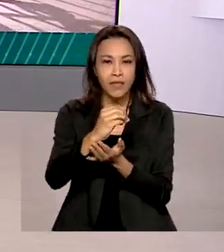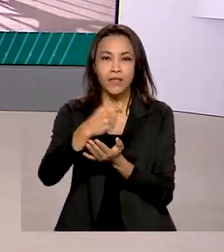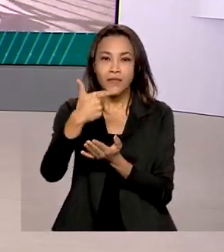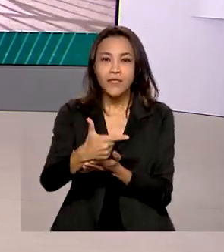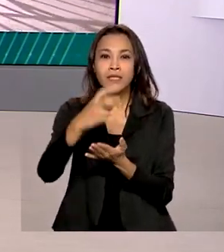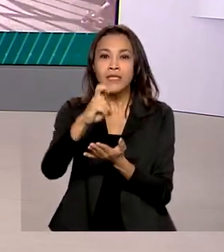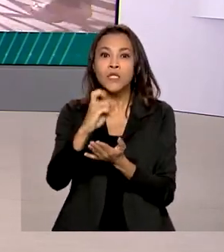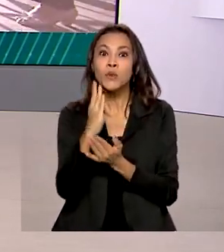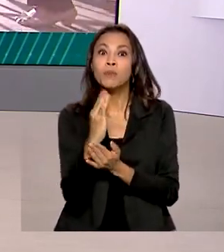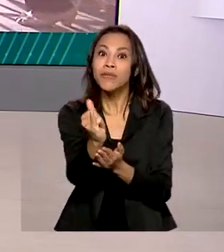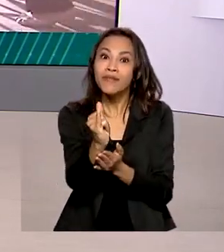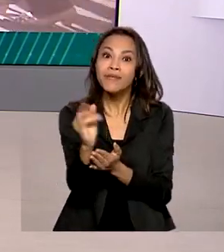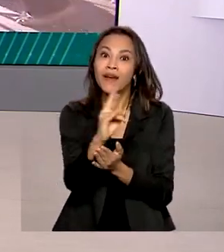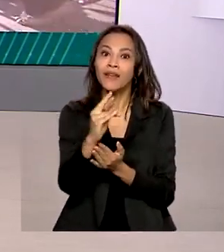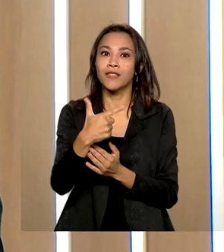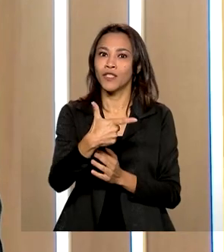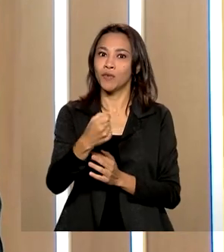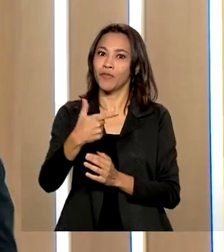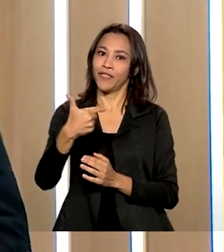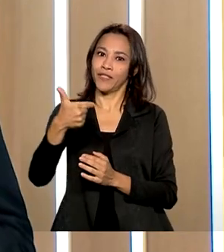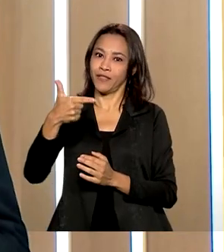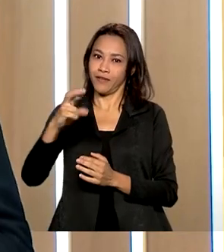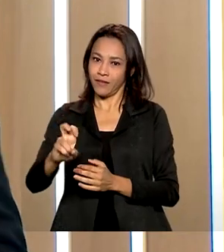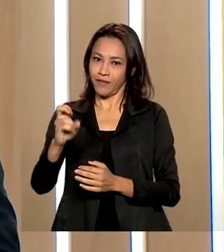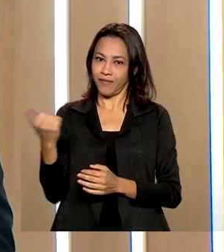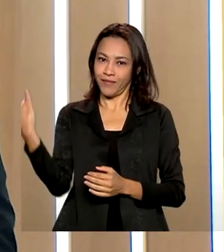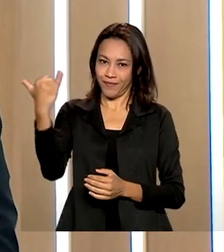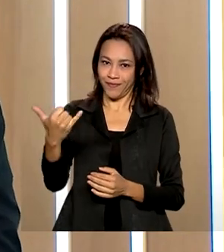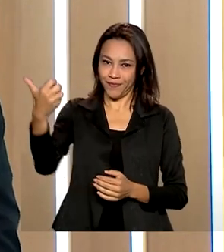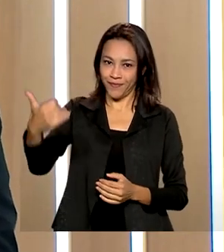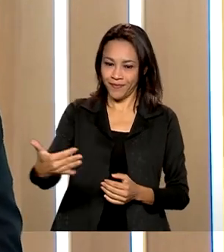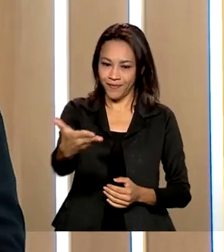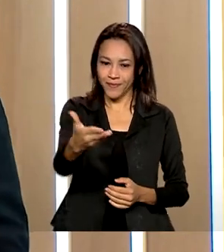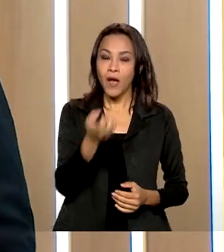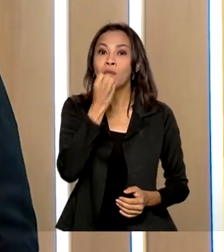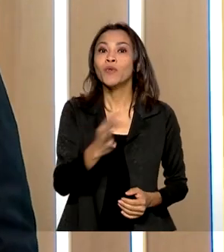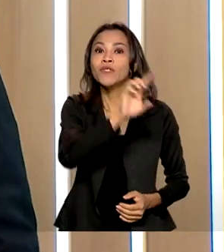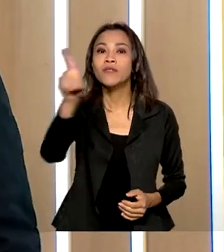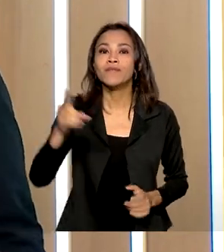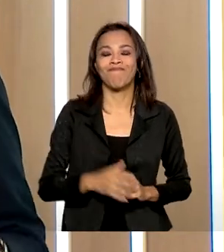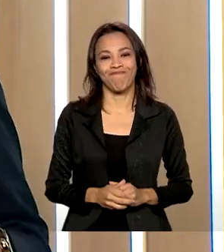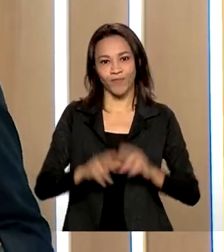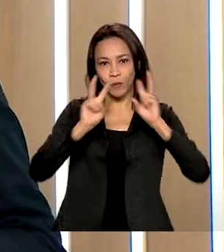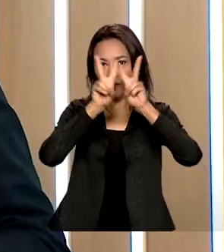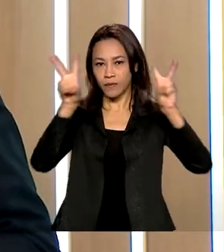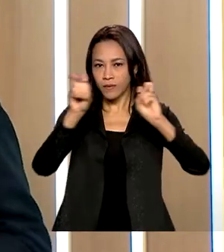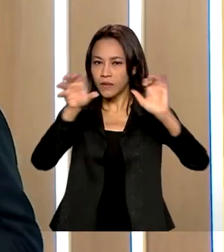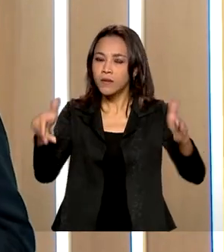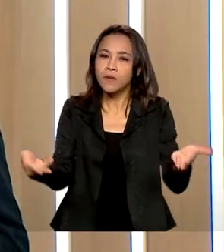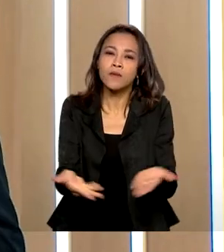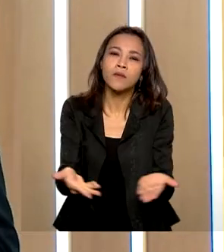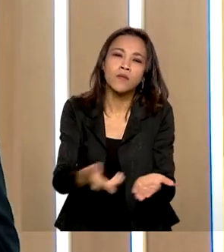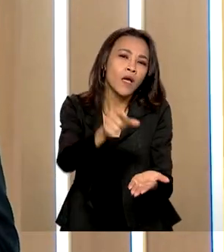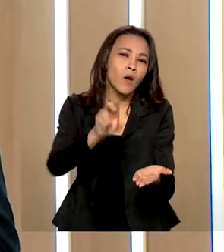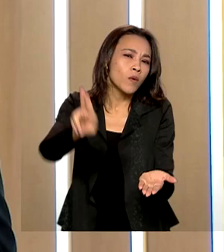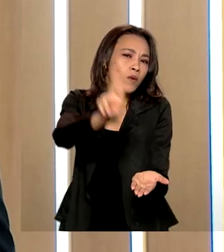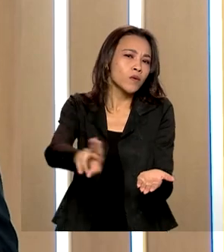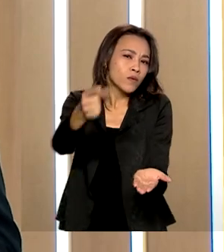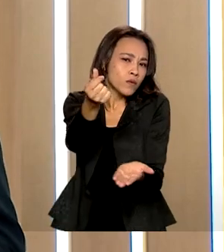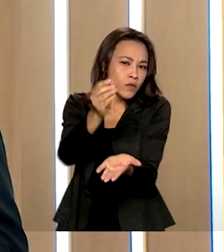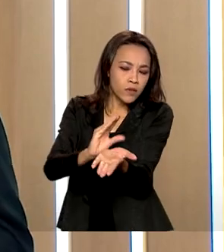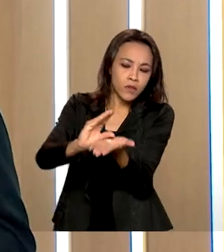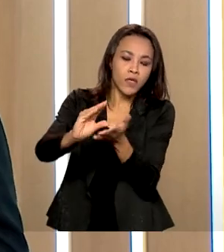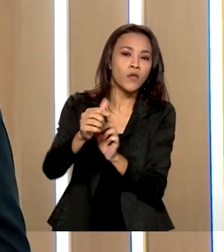Quem comenta é Ricardo Caldas. Bom dia, bom dia a todos. O nosso tema de hoje é a aplicação dos recursos do